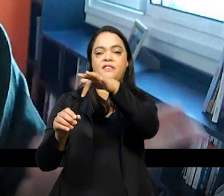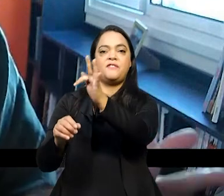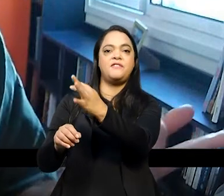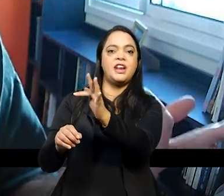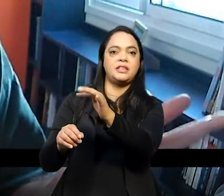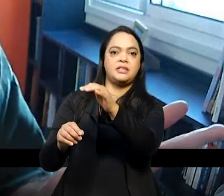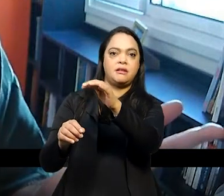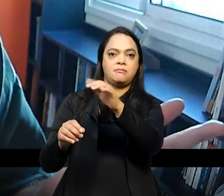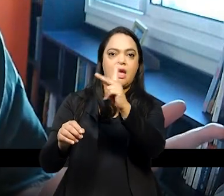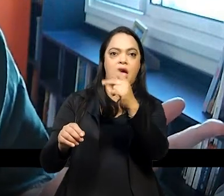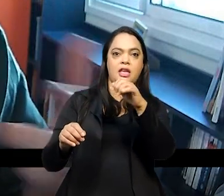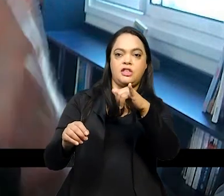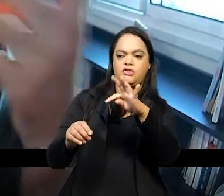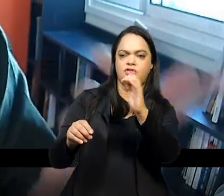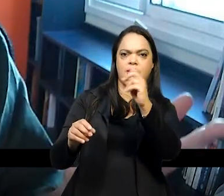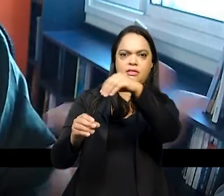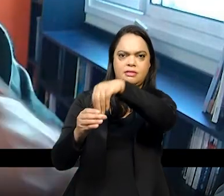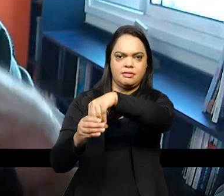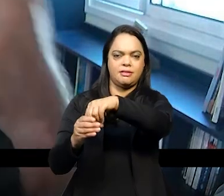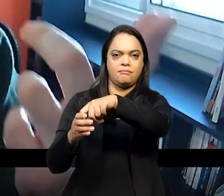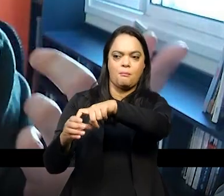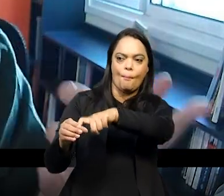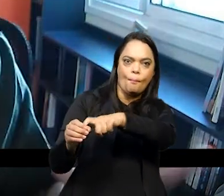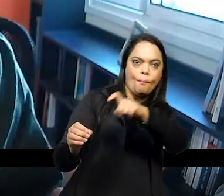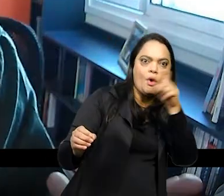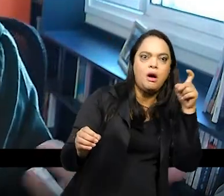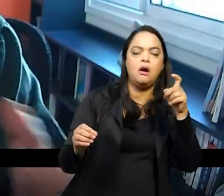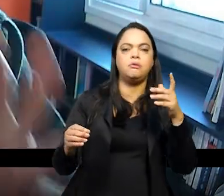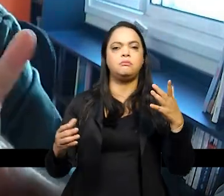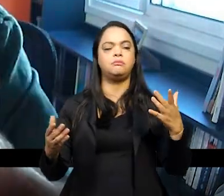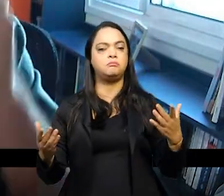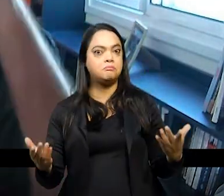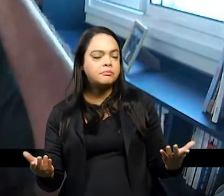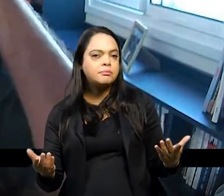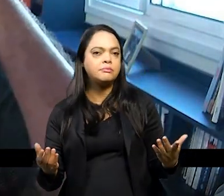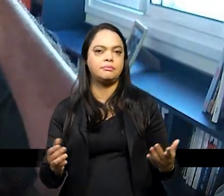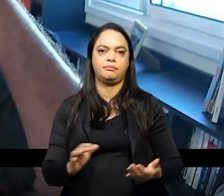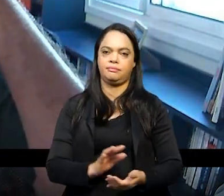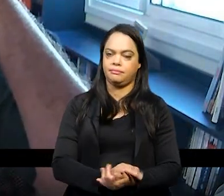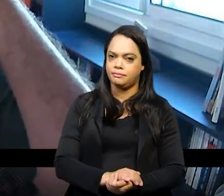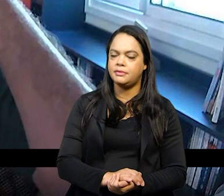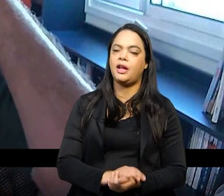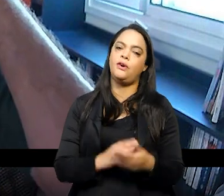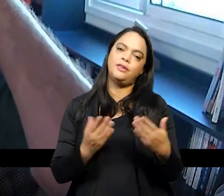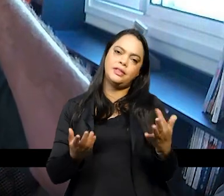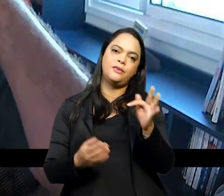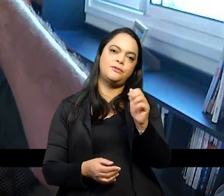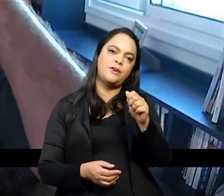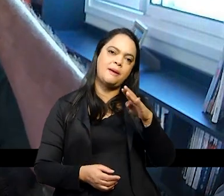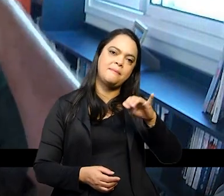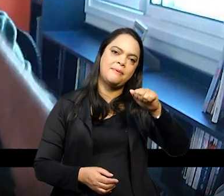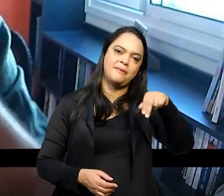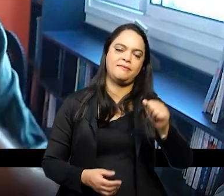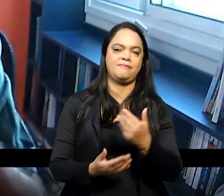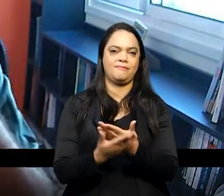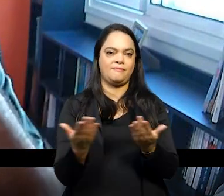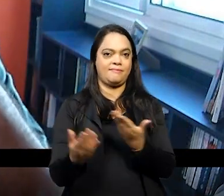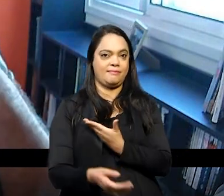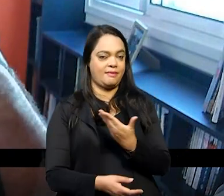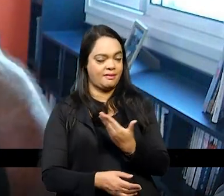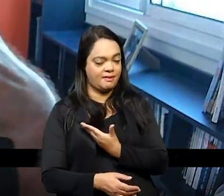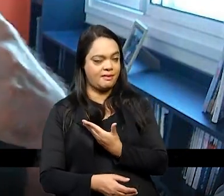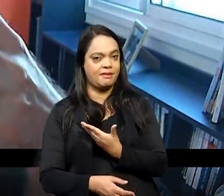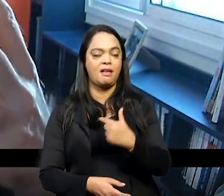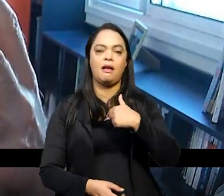momento interessava falar bem da América Espanhola e dos outros movimentos então Fabiana e colegas foi